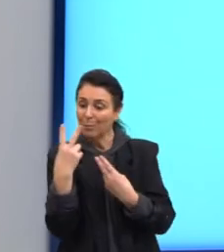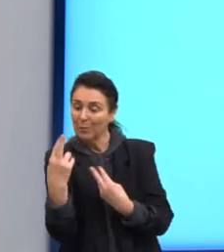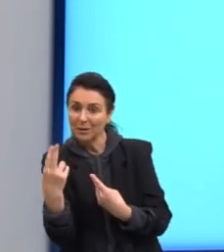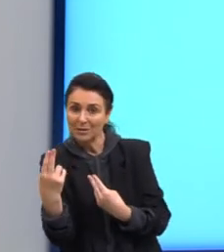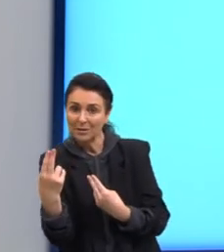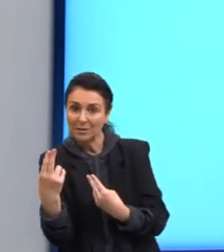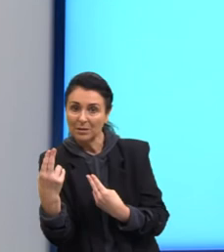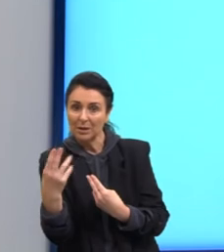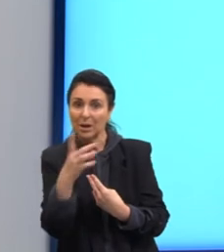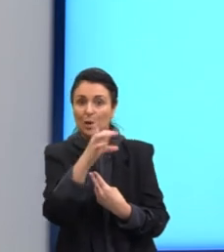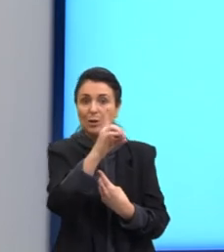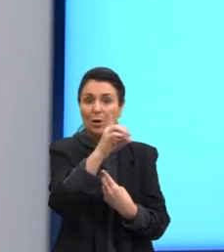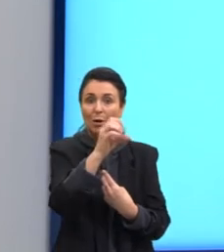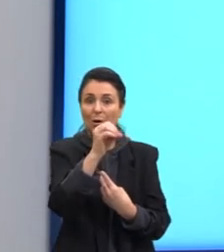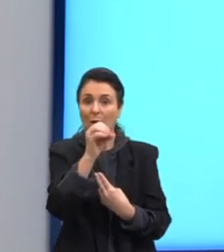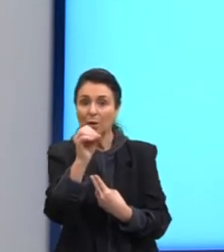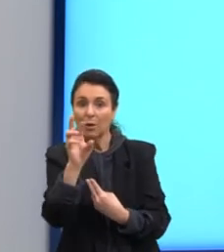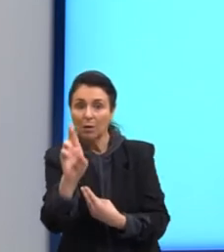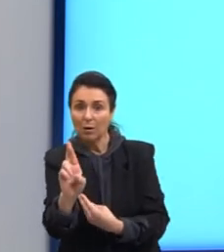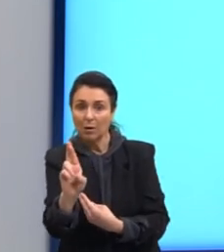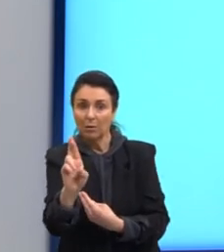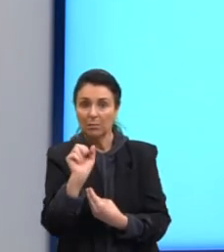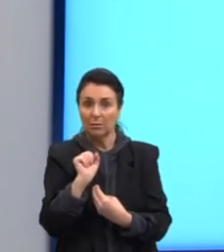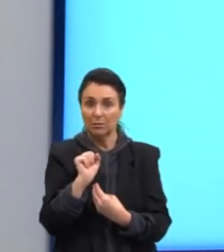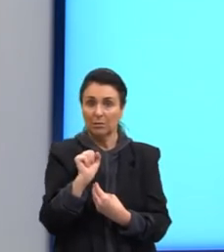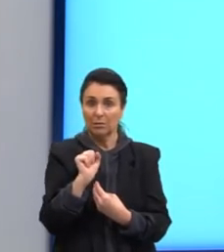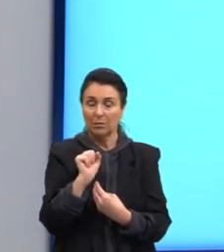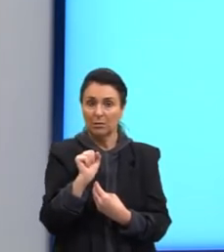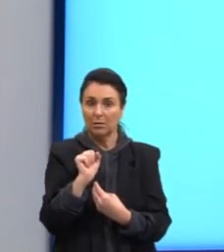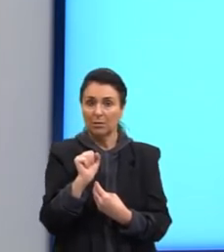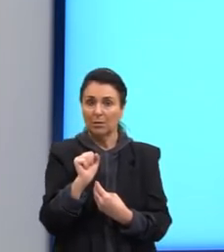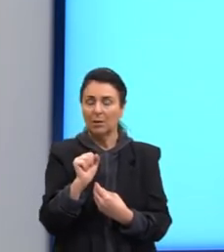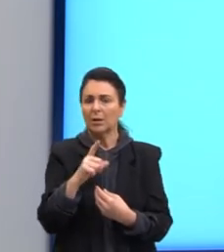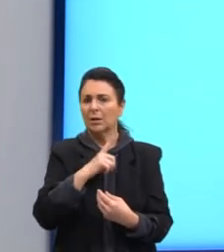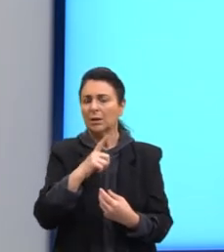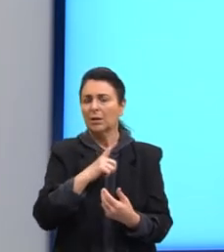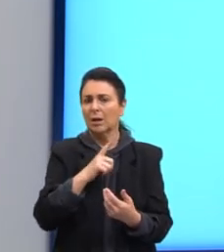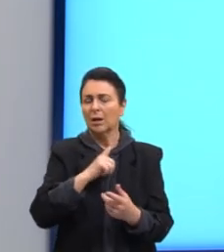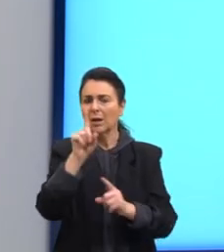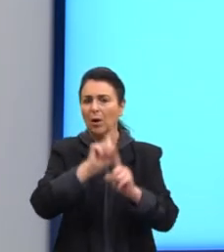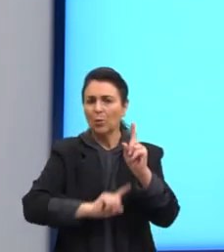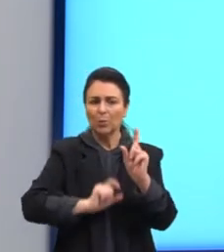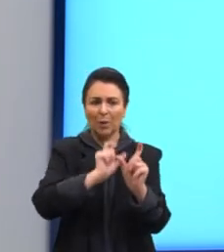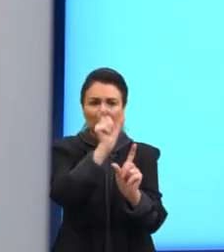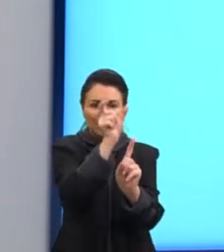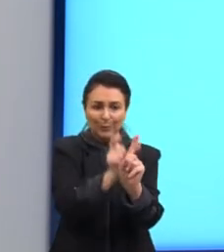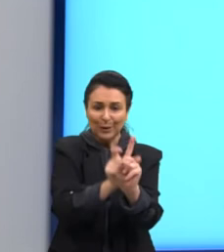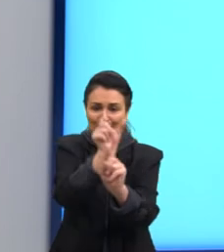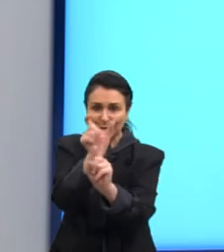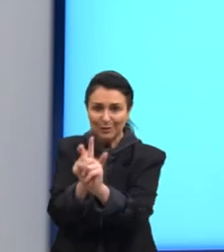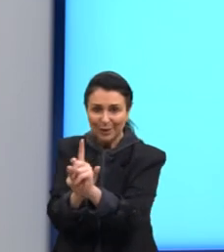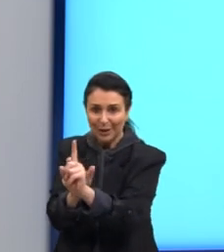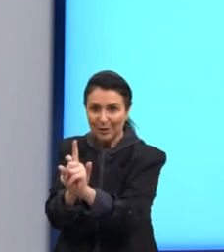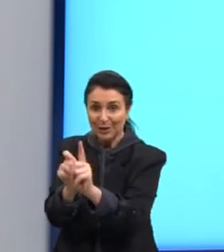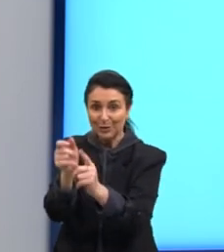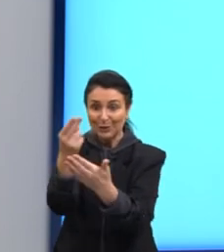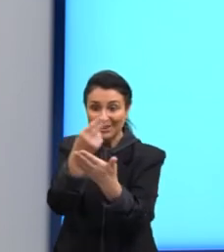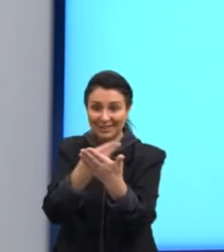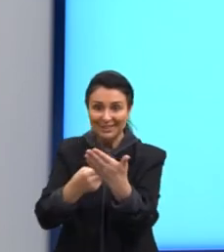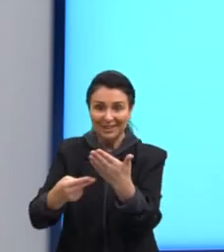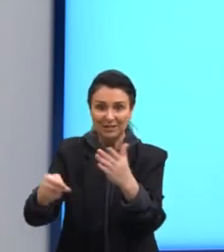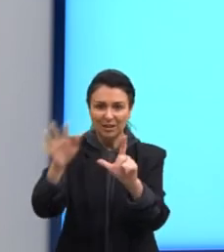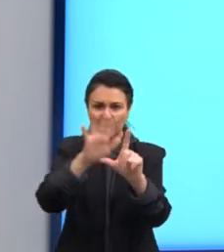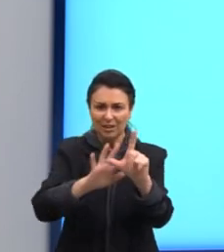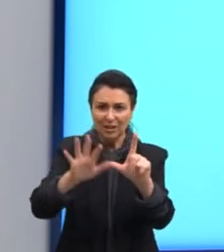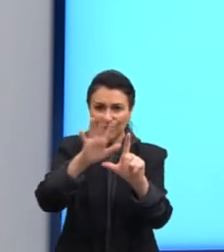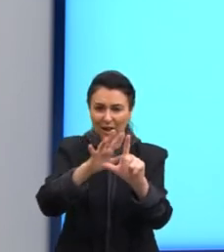Dor. Eu havia comentado há pouco tempo com vocês a palavra Dor. É? Onde estava o nosso personagem ali no desenho, na charge, ele estava com problemas com a